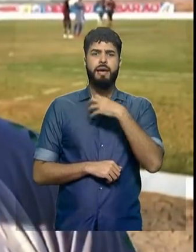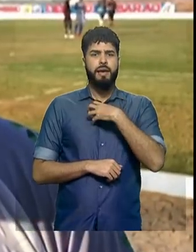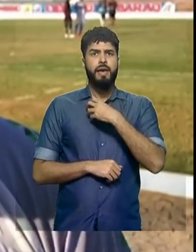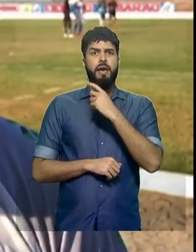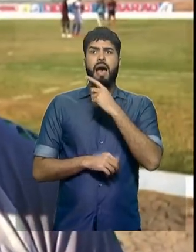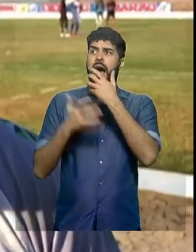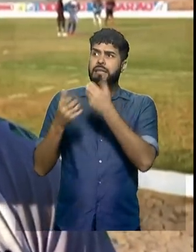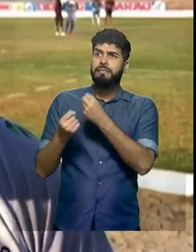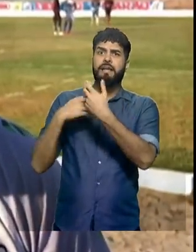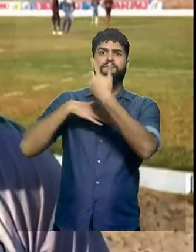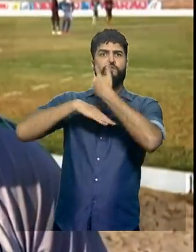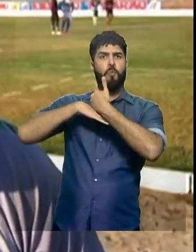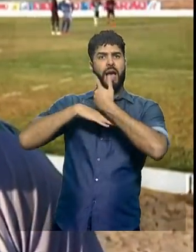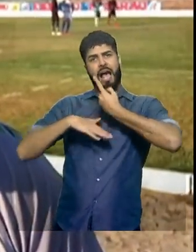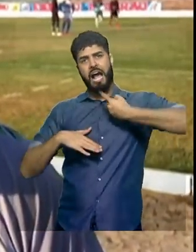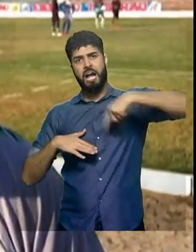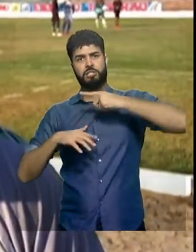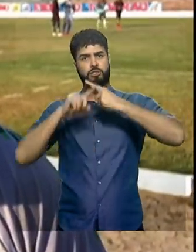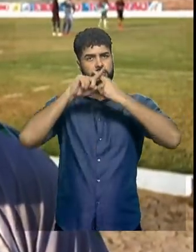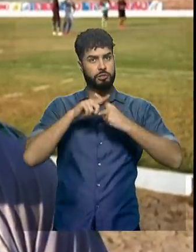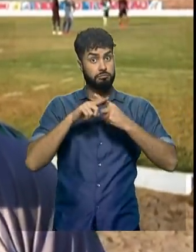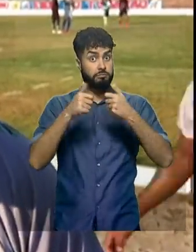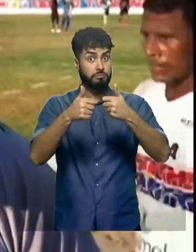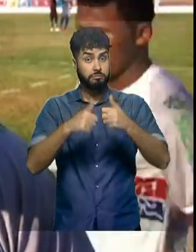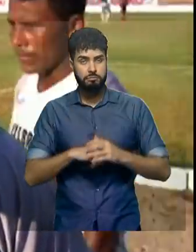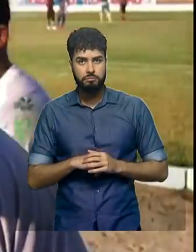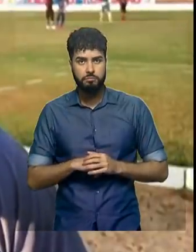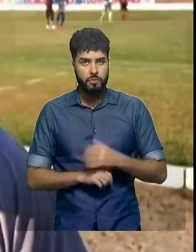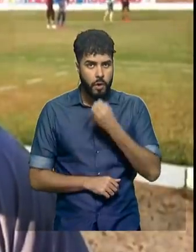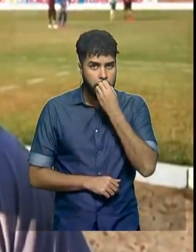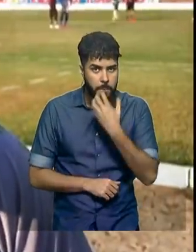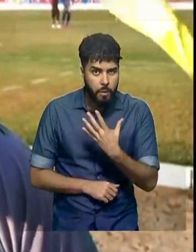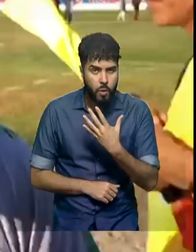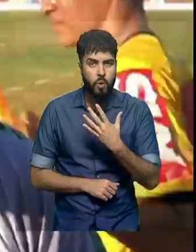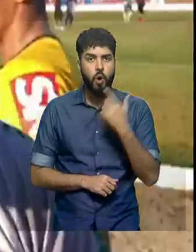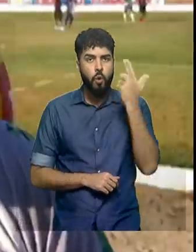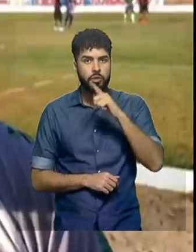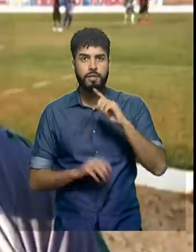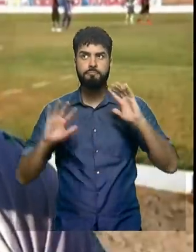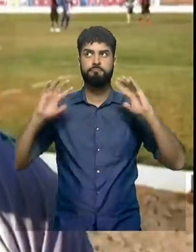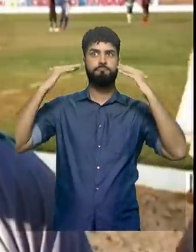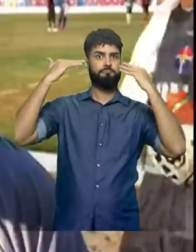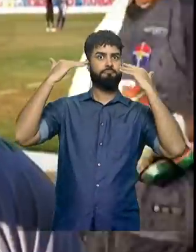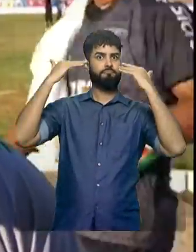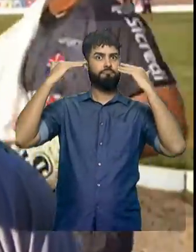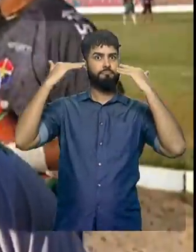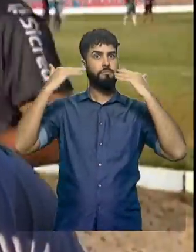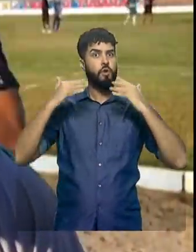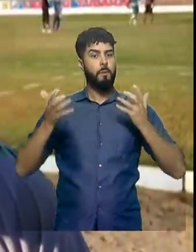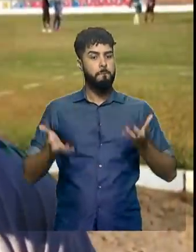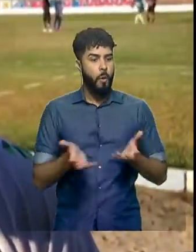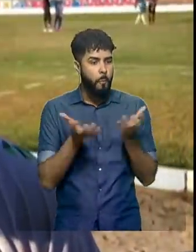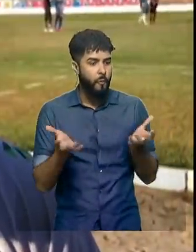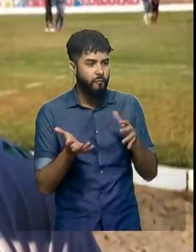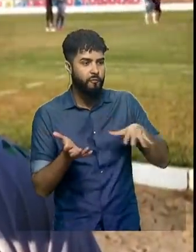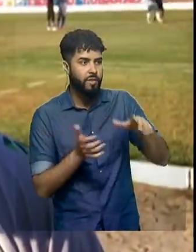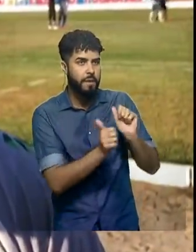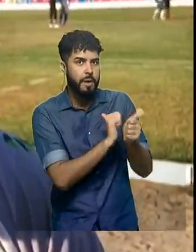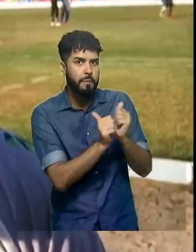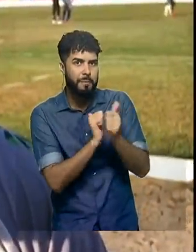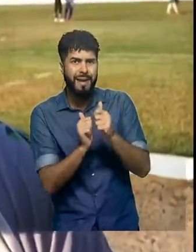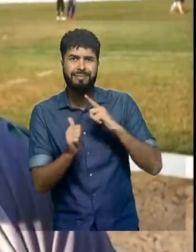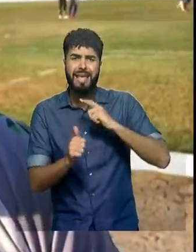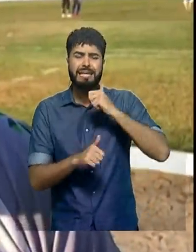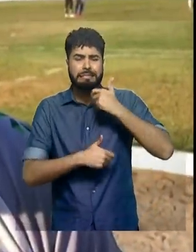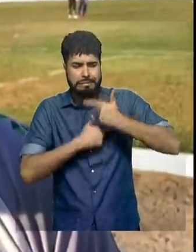essa competição. Mas isso é bom para que possa destacar, possa até mesmo promover os atletas que têm tentado se